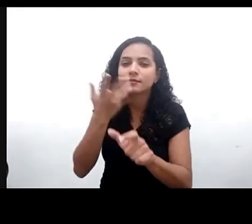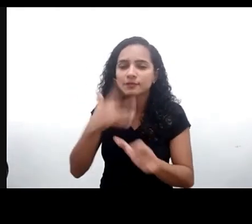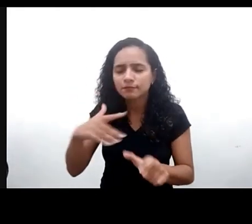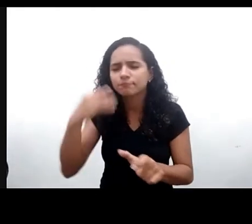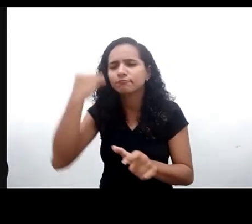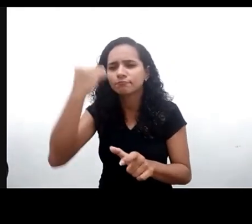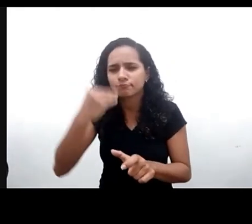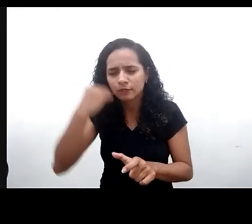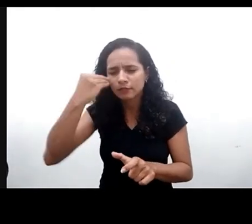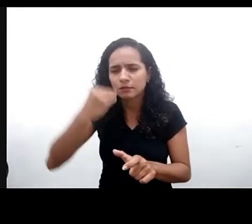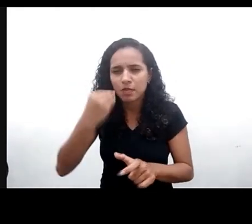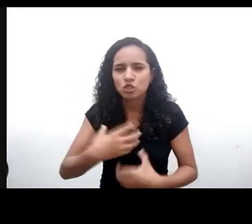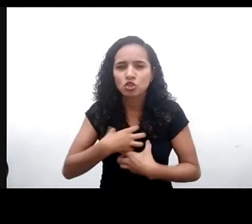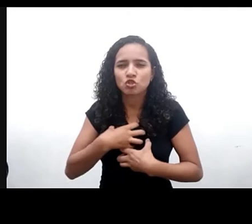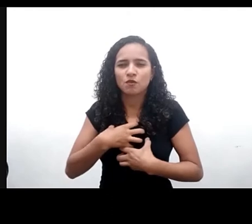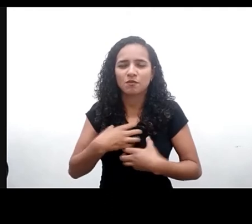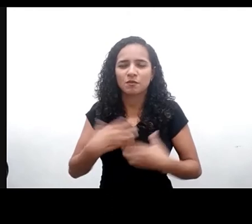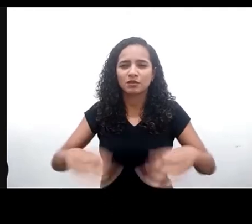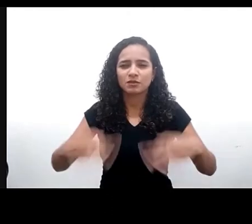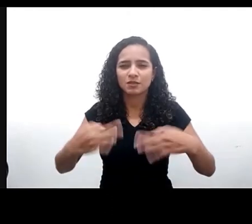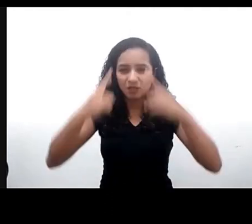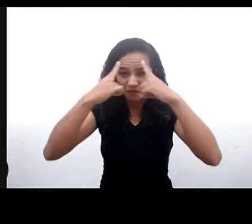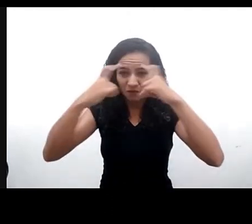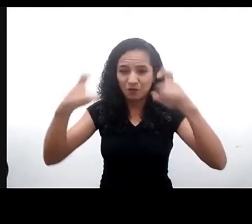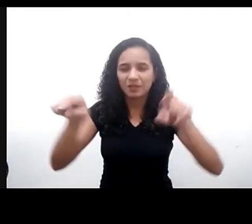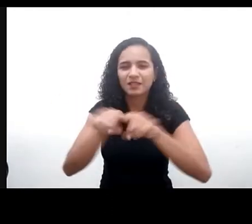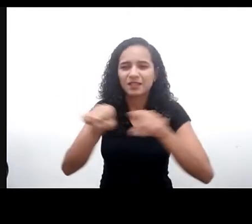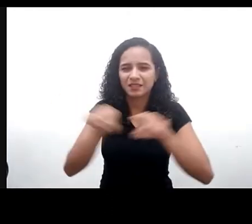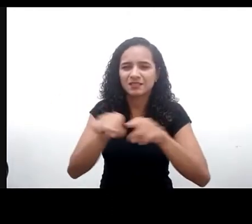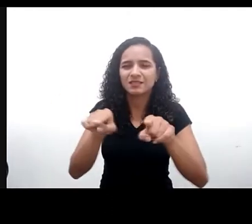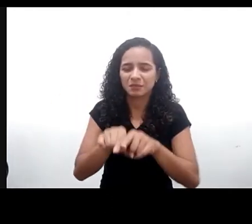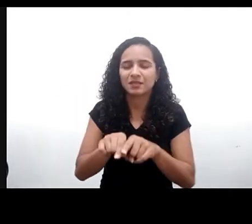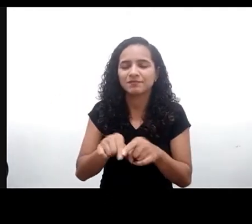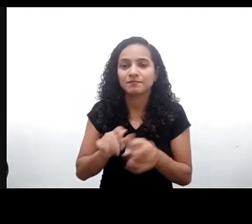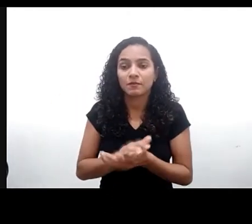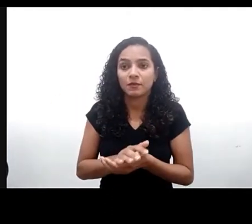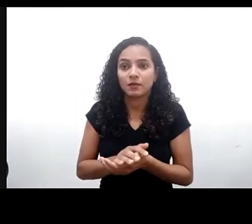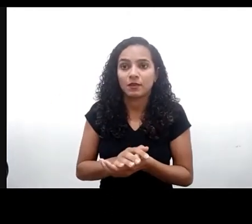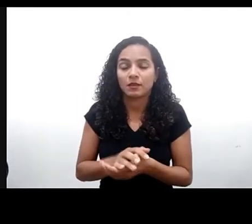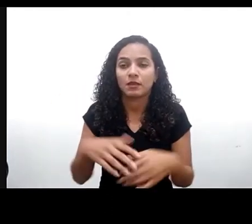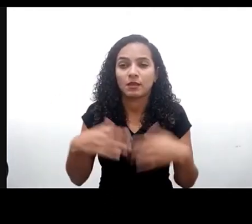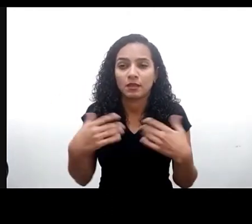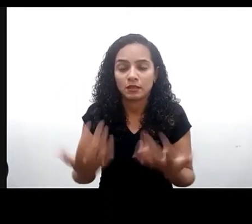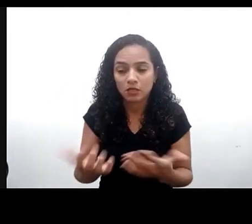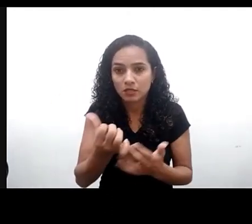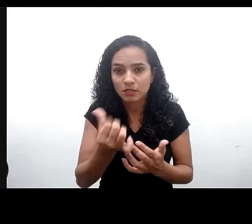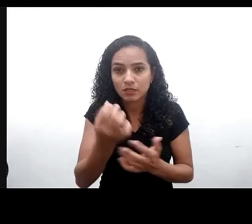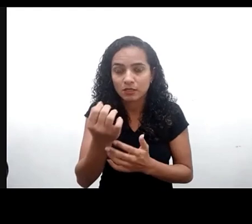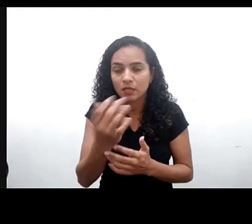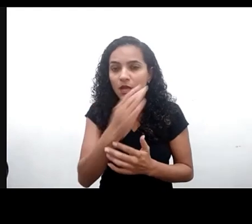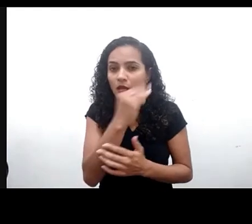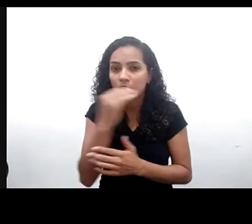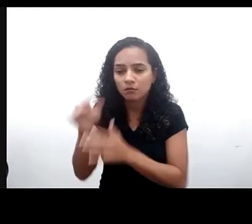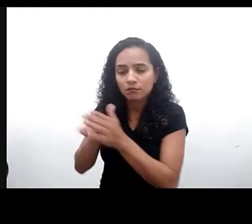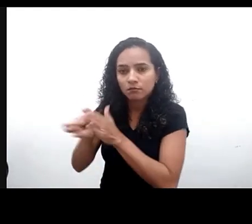de sofrimento emocional, mas também de violências para além das oportunidades. Foram 60 adolescentes consultados, 27